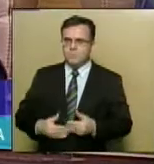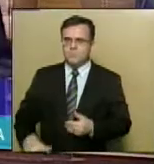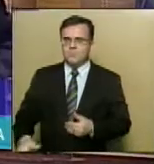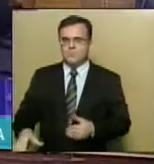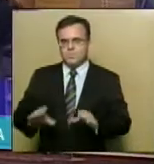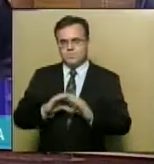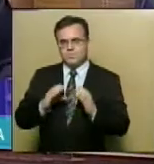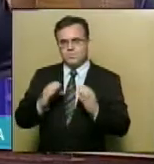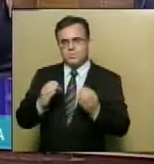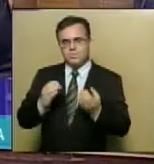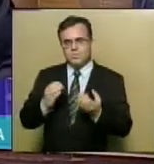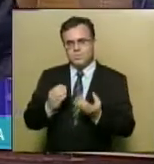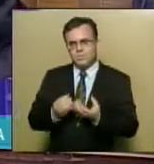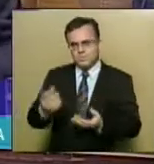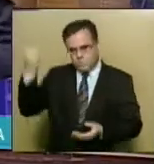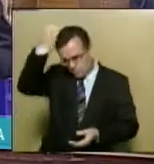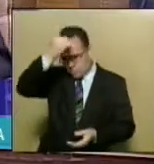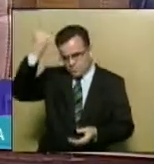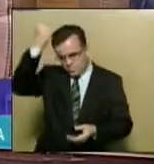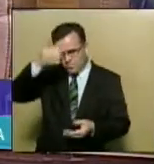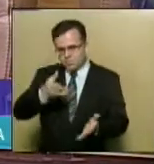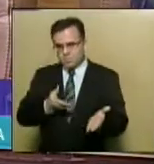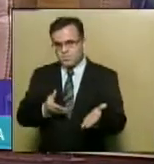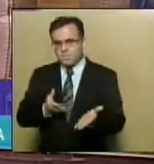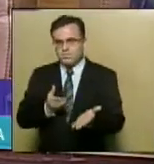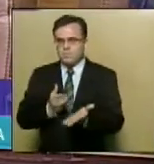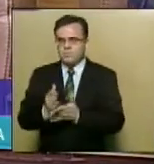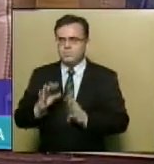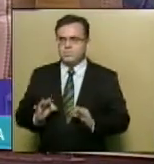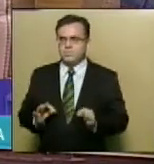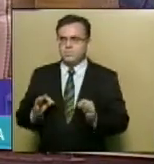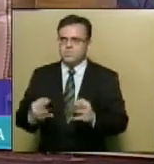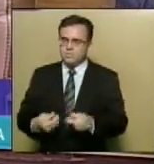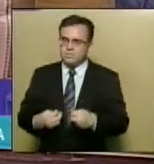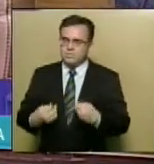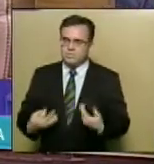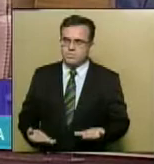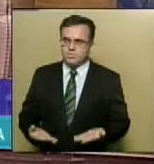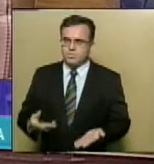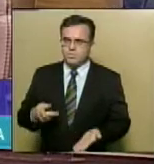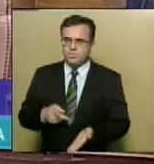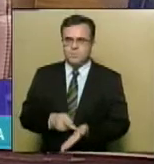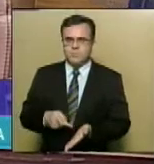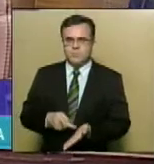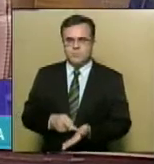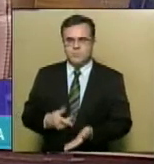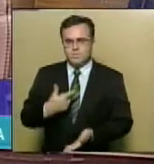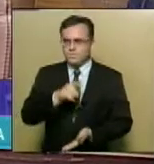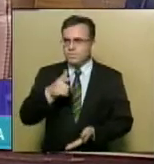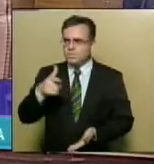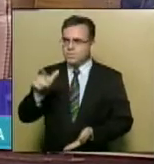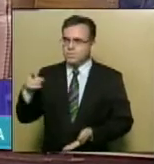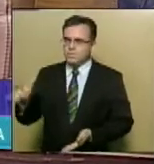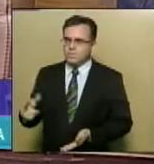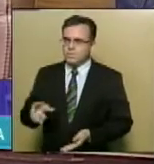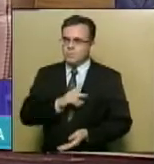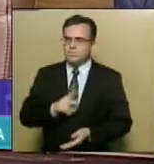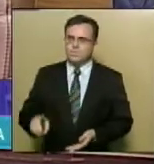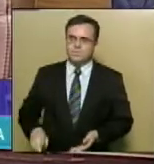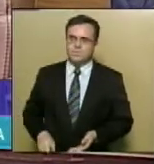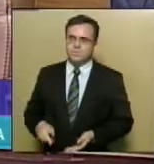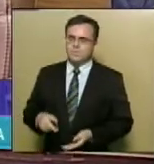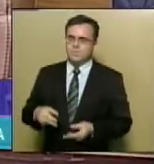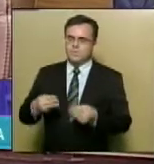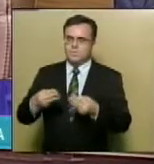Municipal de Nossa Senhora das Dores. aprovou por unanimidade subscrita pelos demais vereadores. Moção